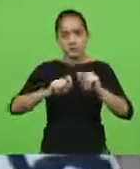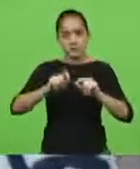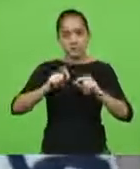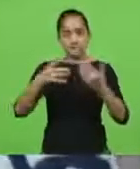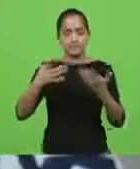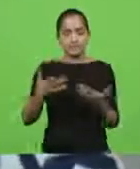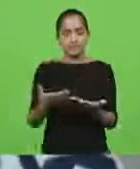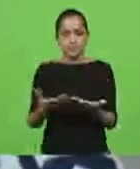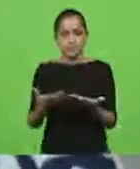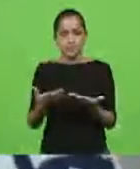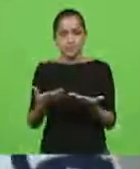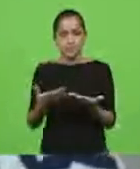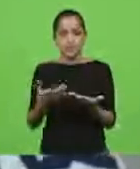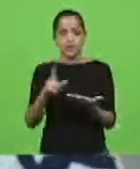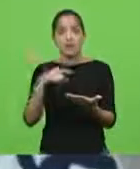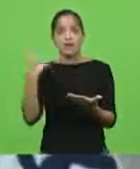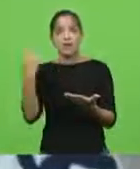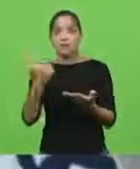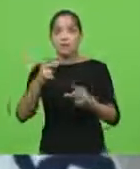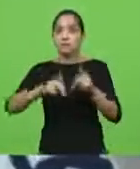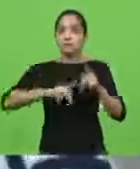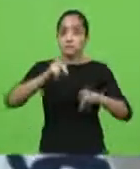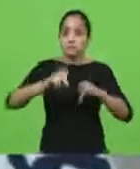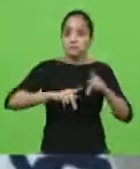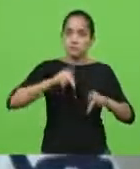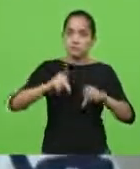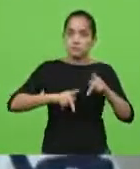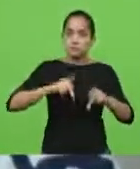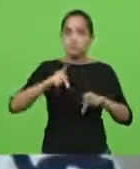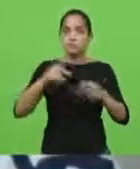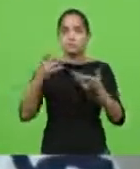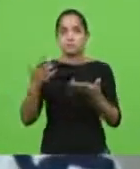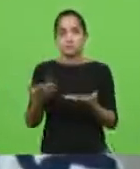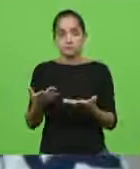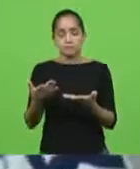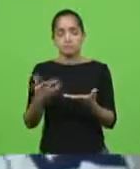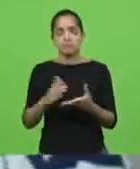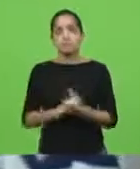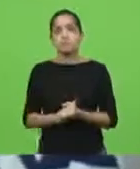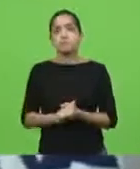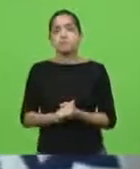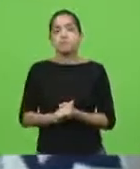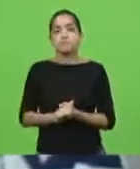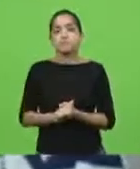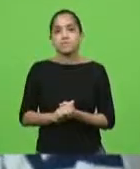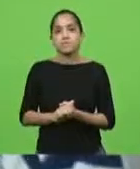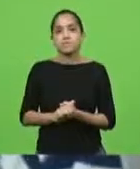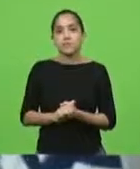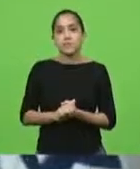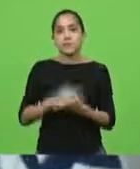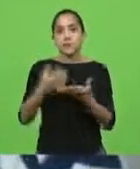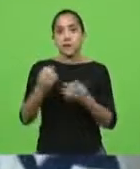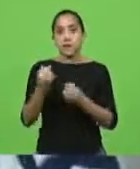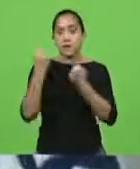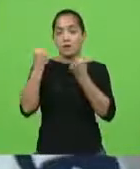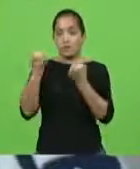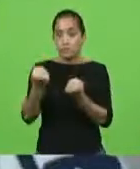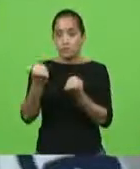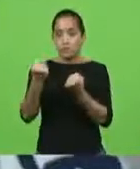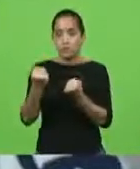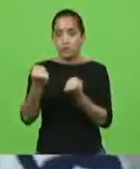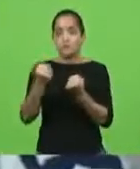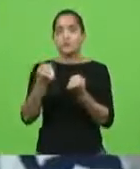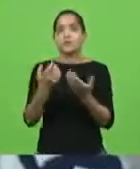diferença ao nosso povo, à nossa gente, somos catarinenses. A força do